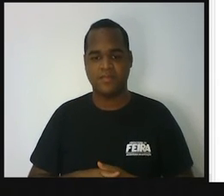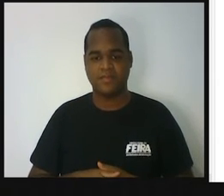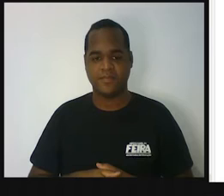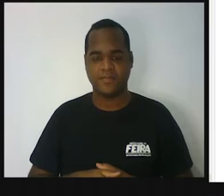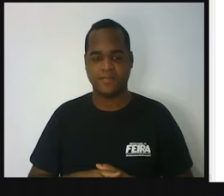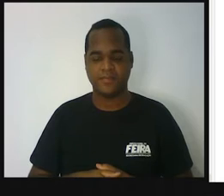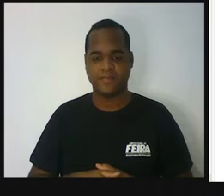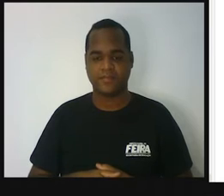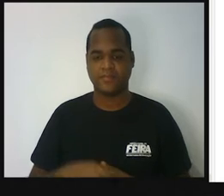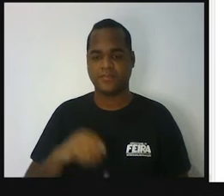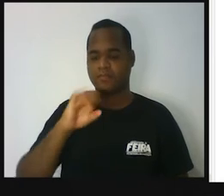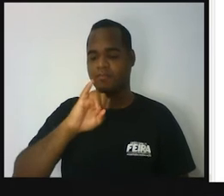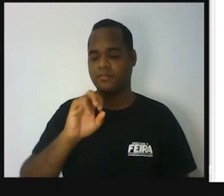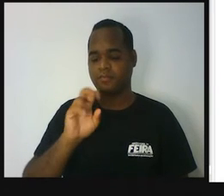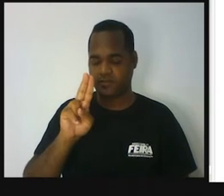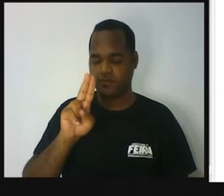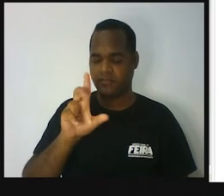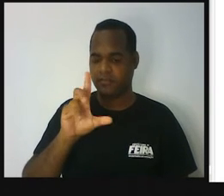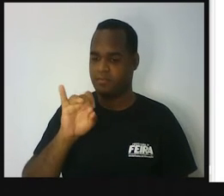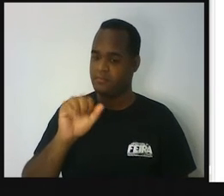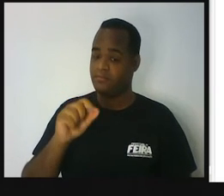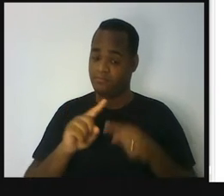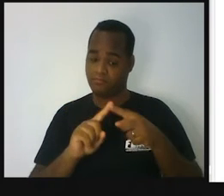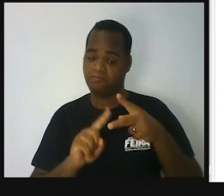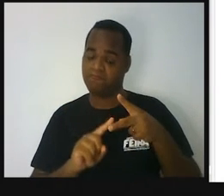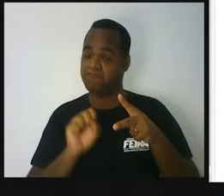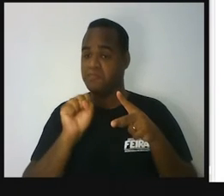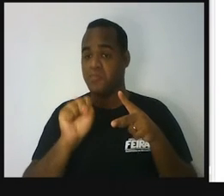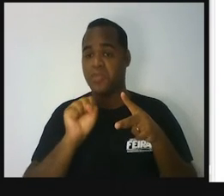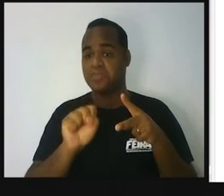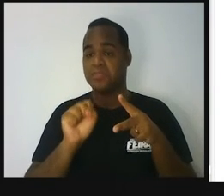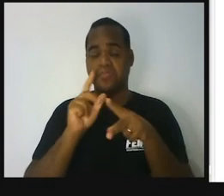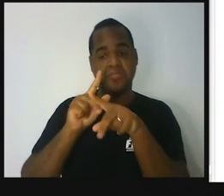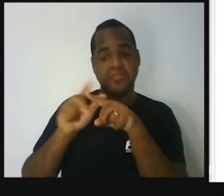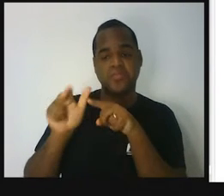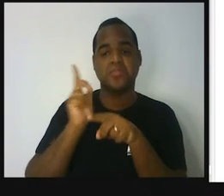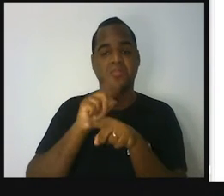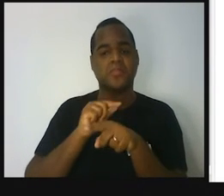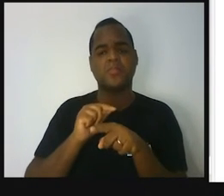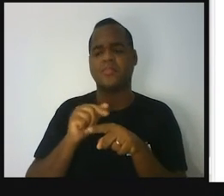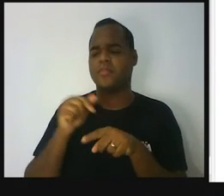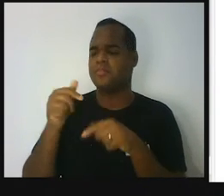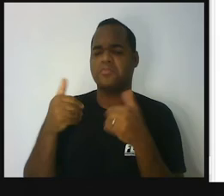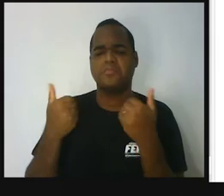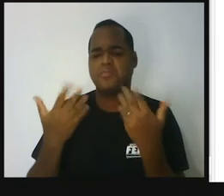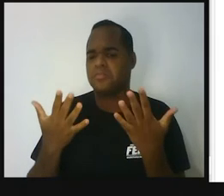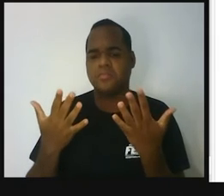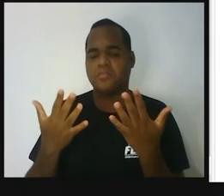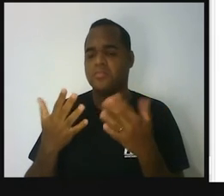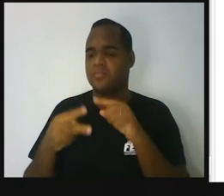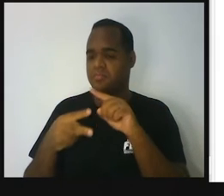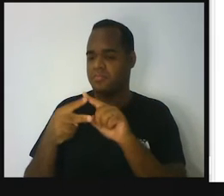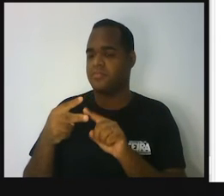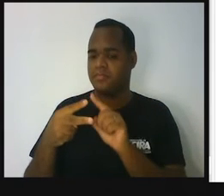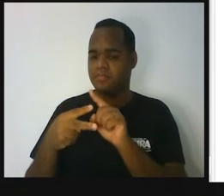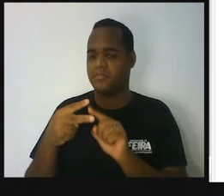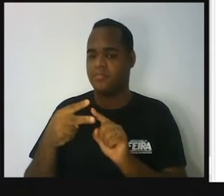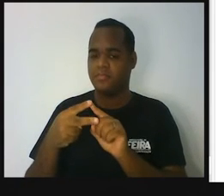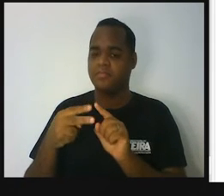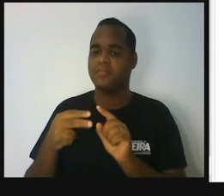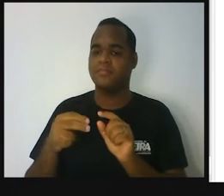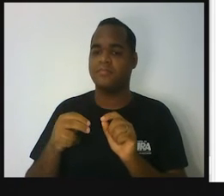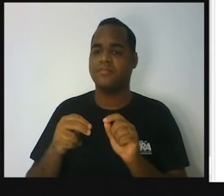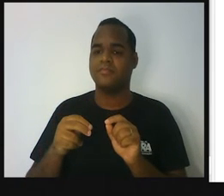Júlia tem duas possibilidades para vencer. Mas quais são essas duas possibilidades?